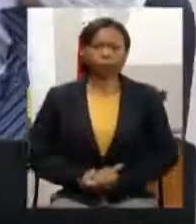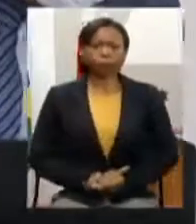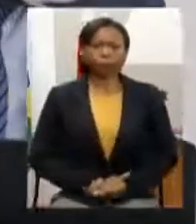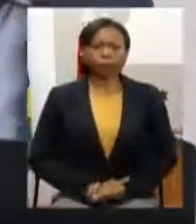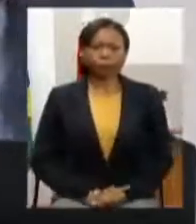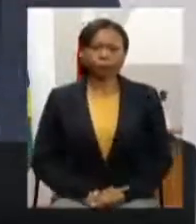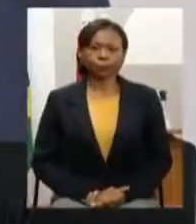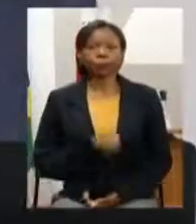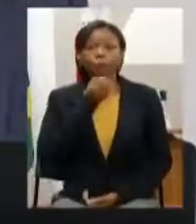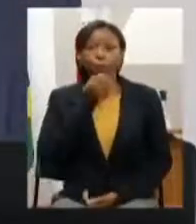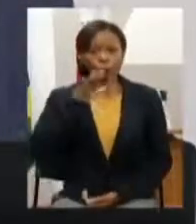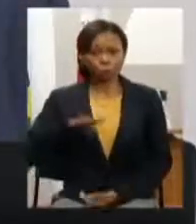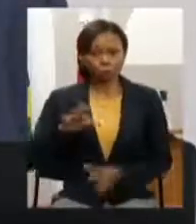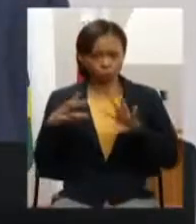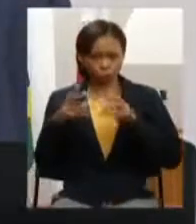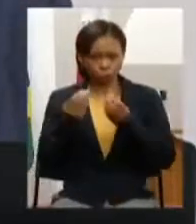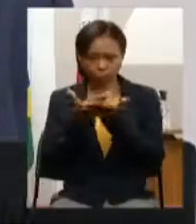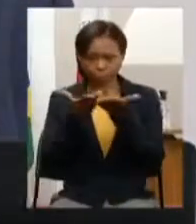boa tarde a todos